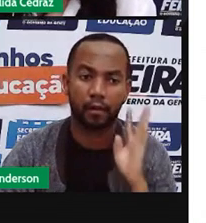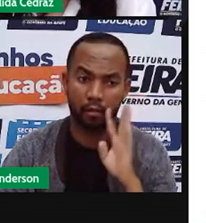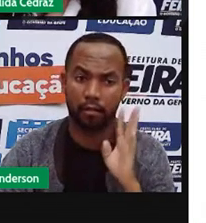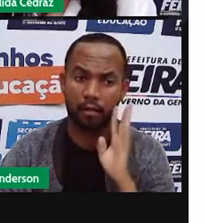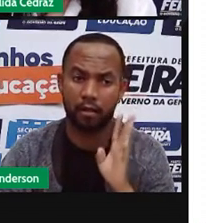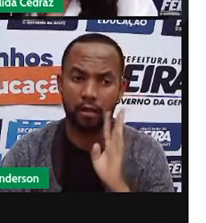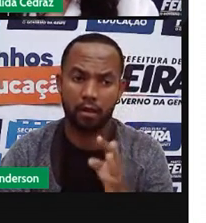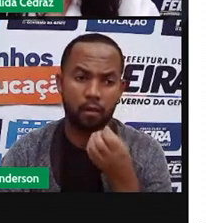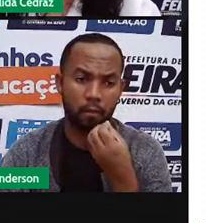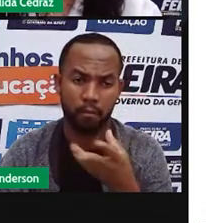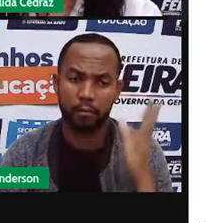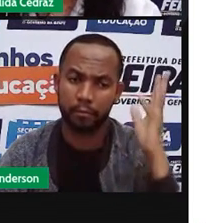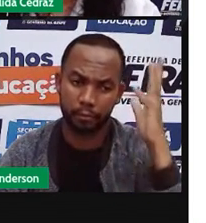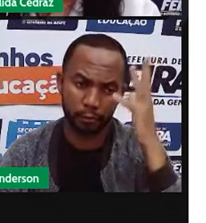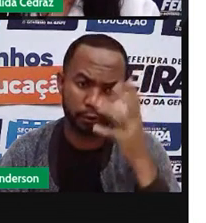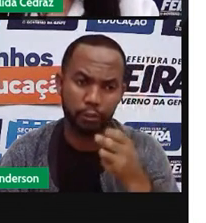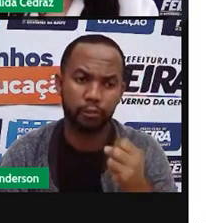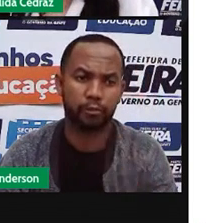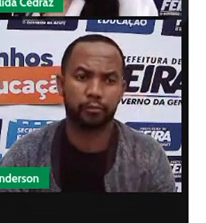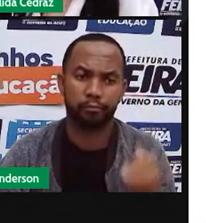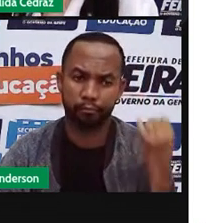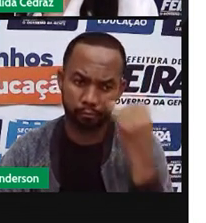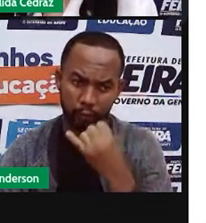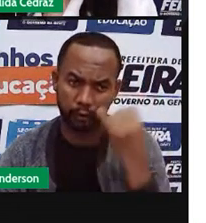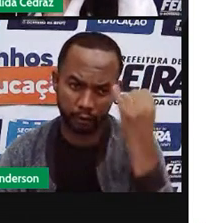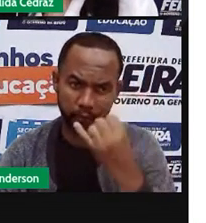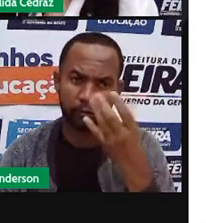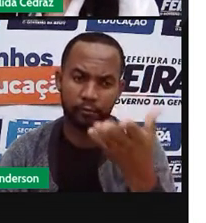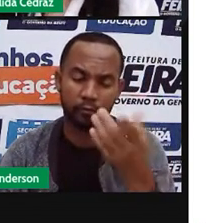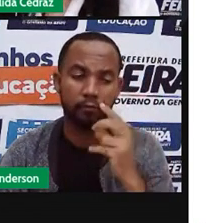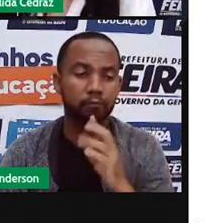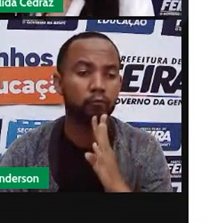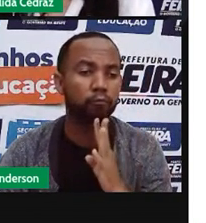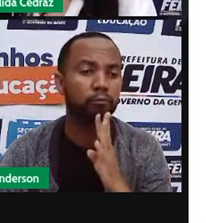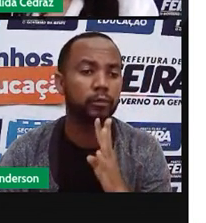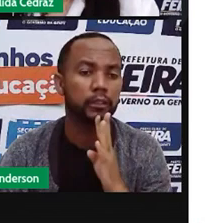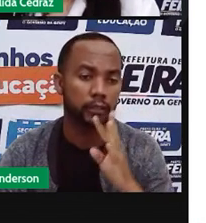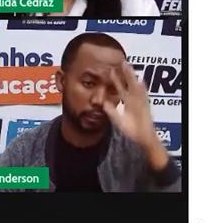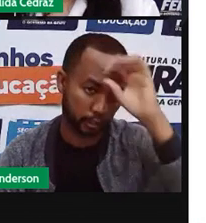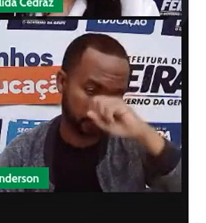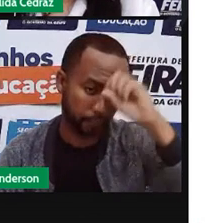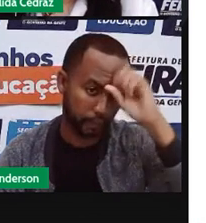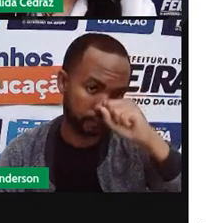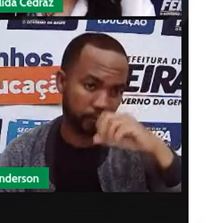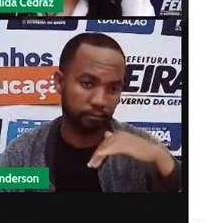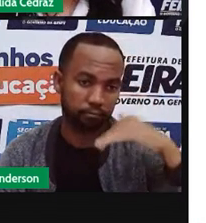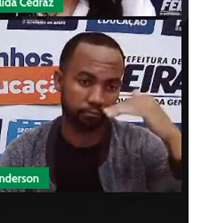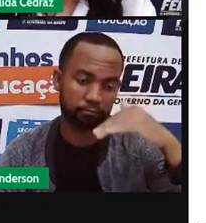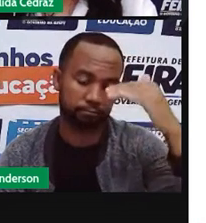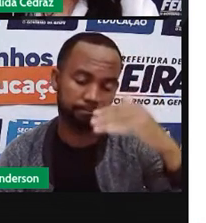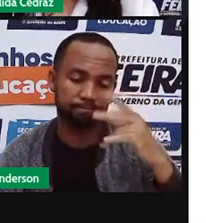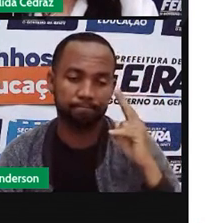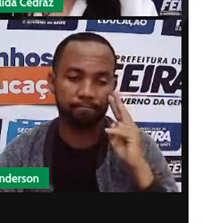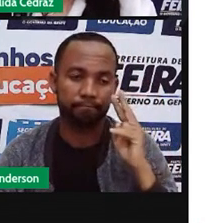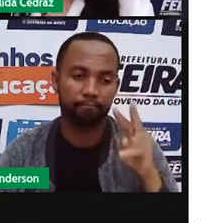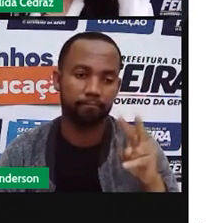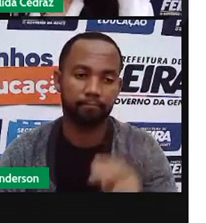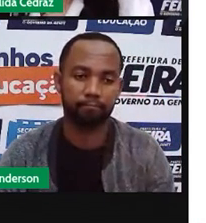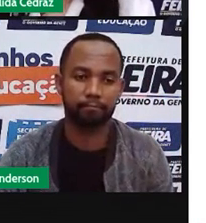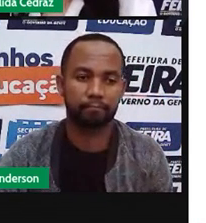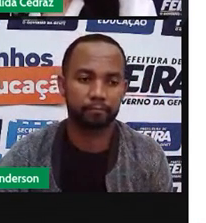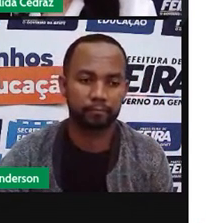muito lindo, vai ser muito importante para o conhecimento que nós vamos ter nesta aula.